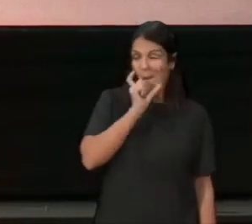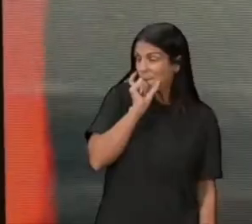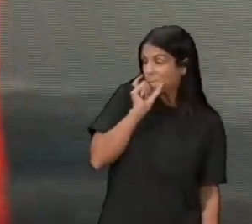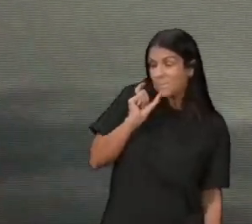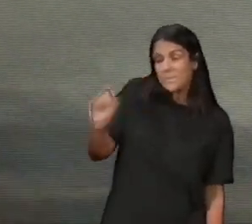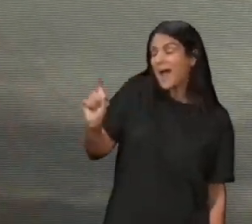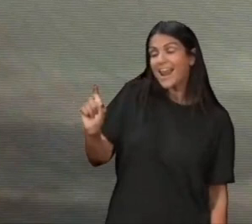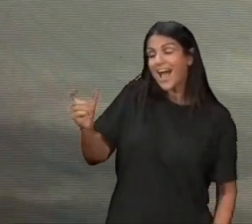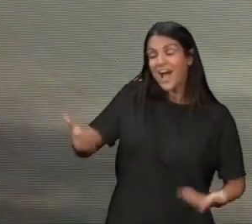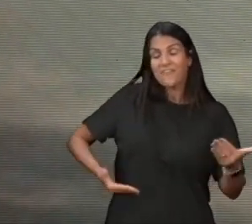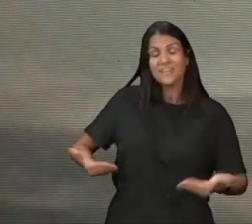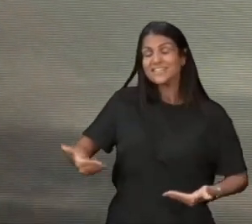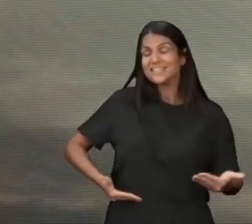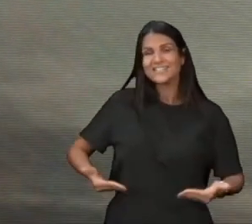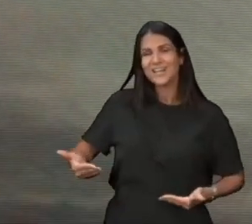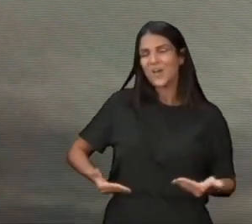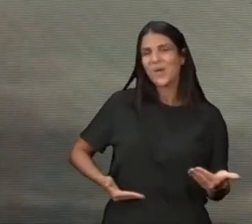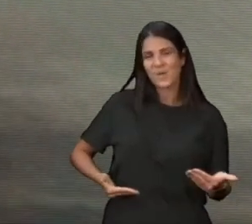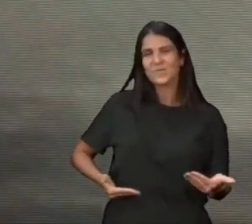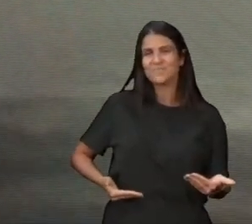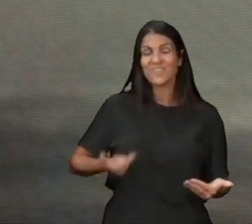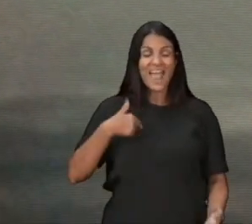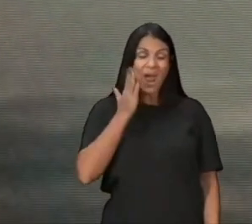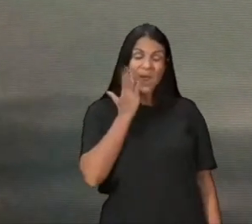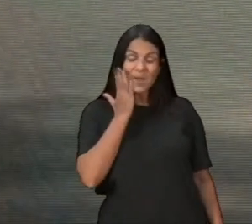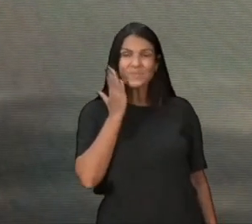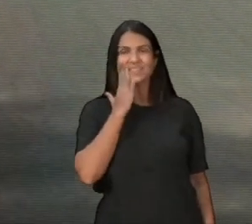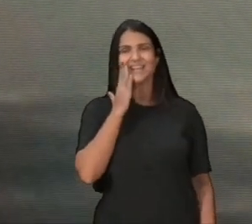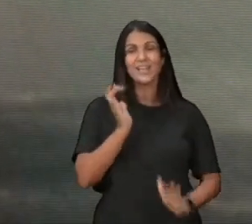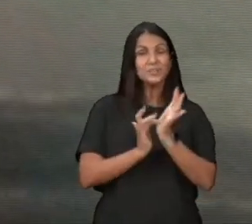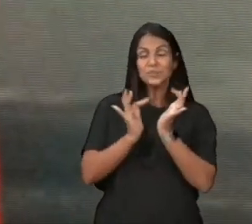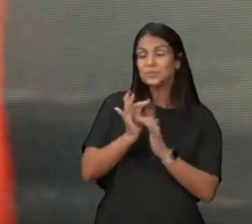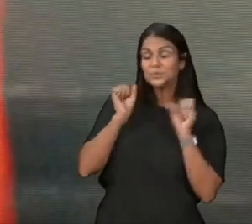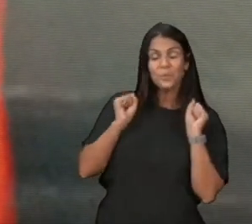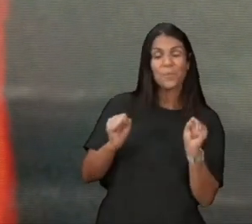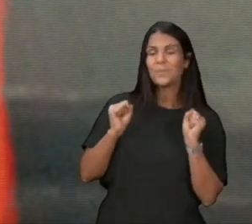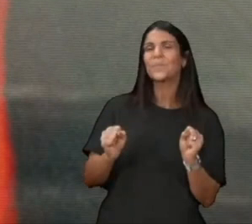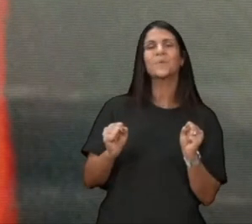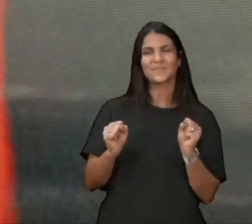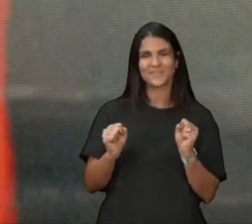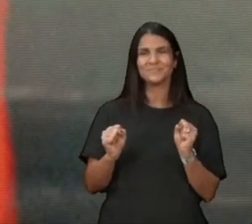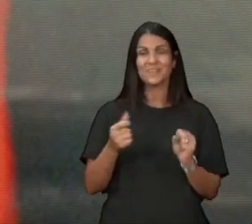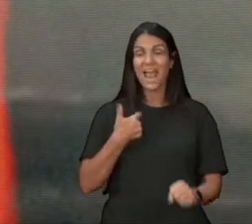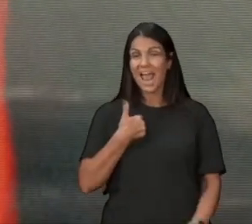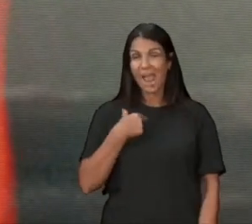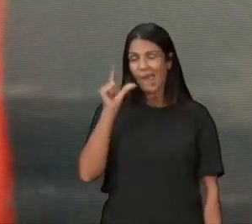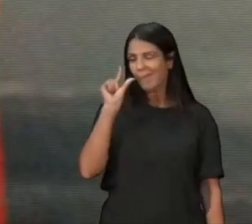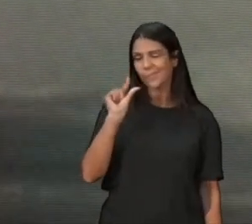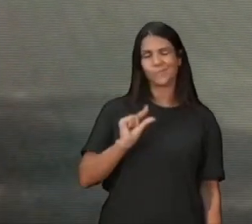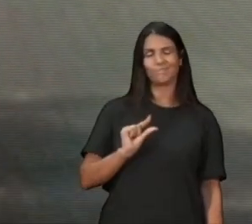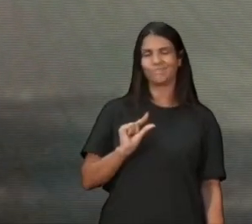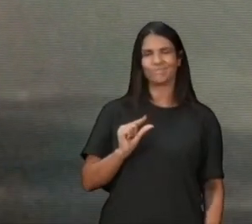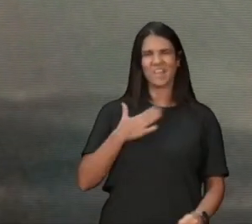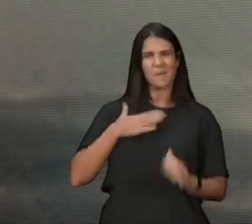fala daí, fala daí, eu sei que o o Senhor tem poder suficiente, Senhor, eu não, eu não, eu não quero nem que o